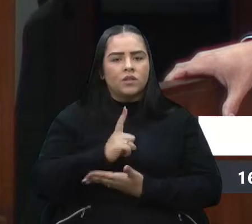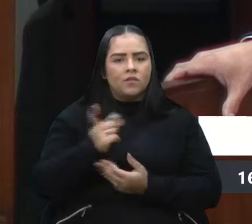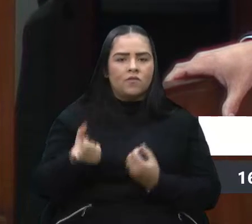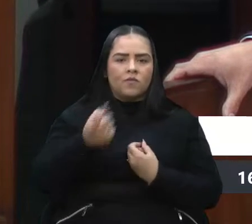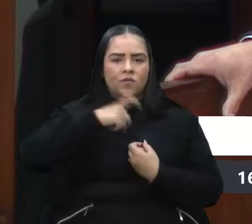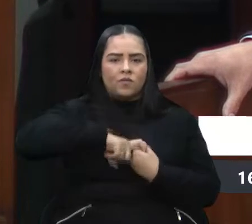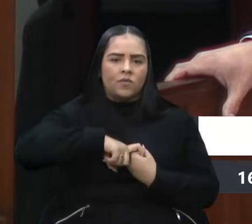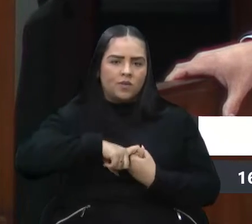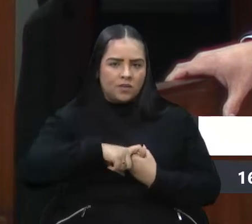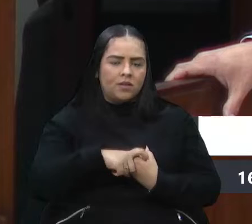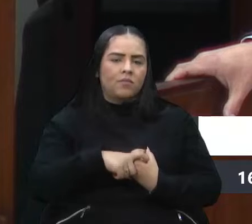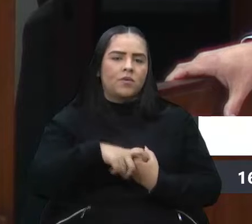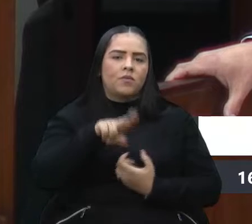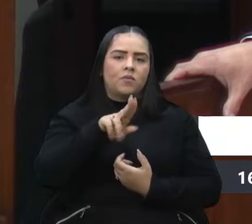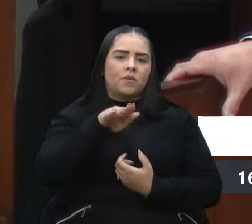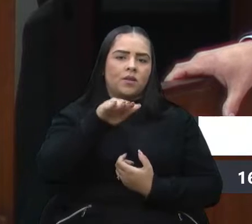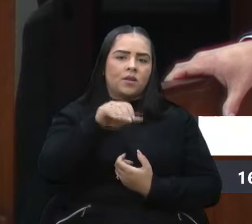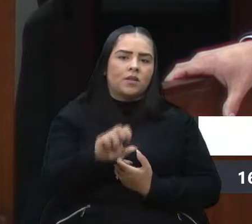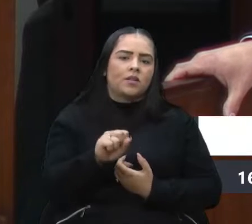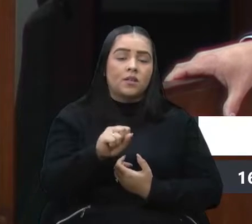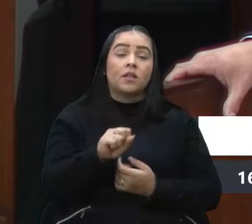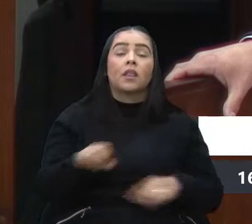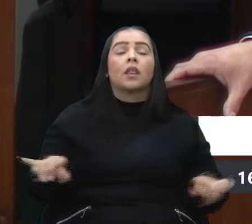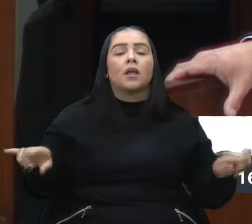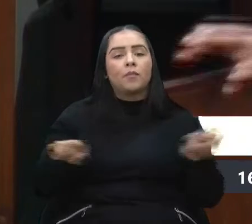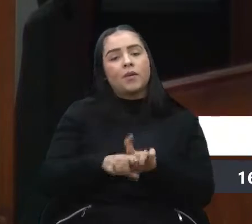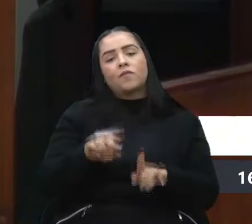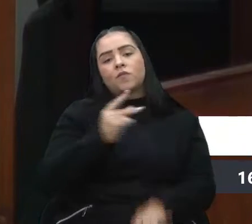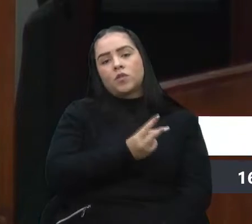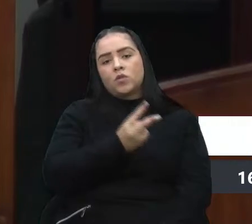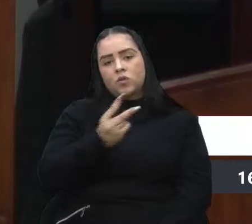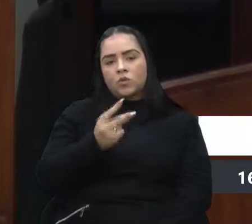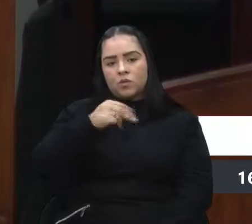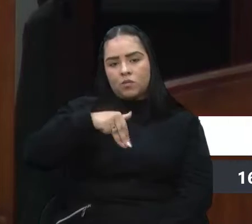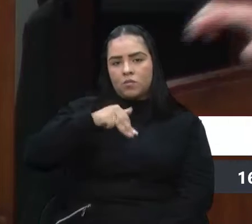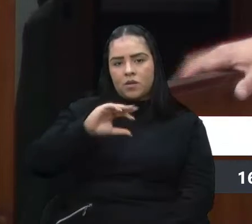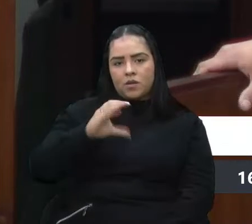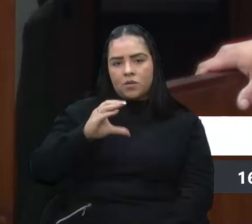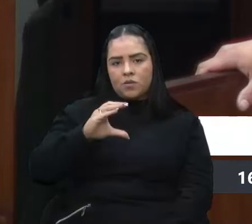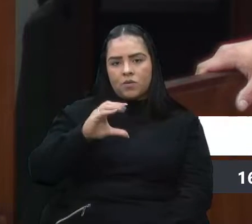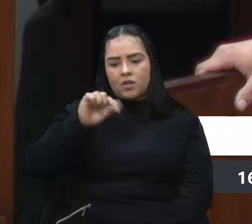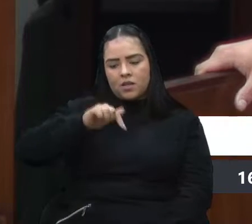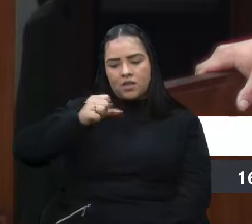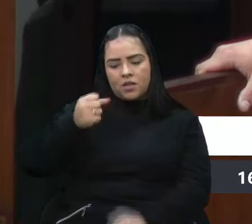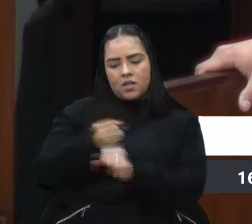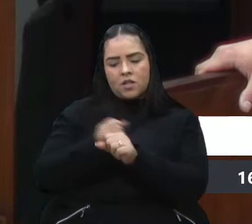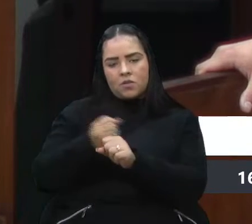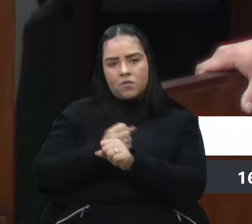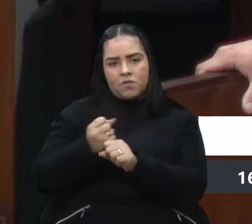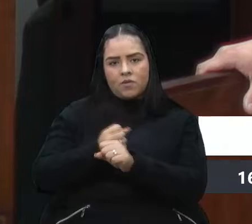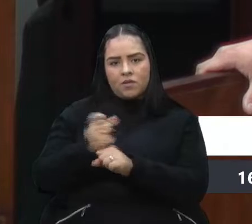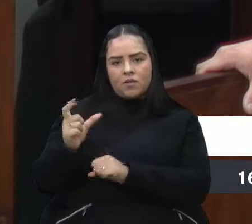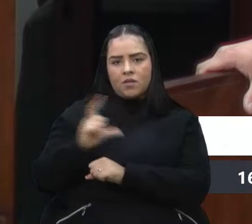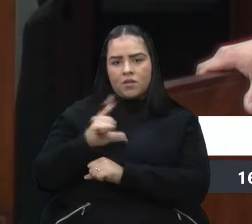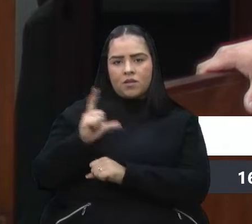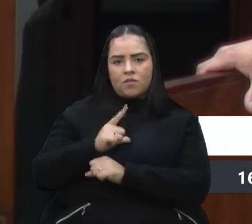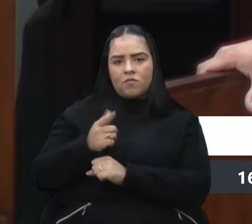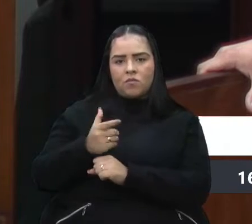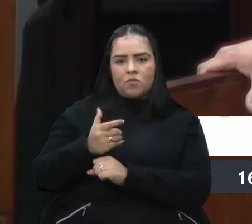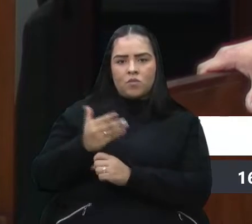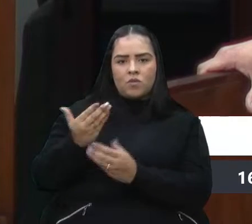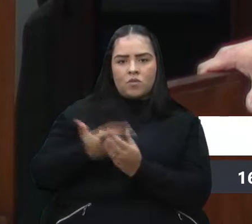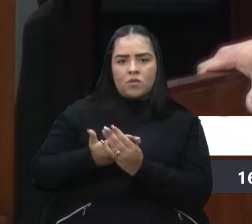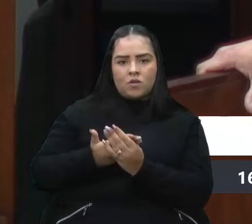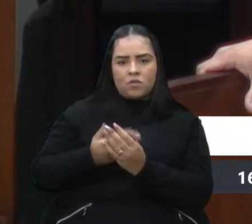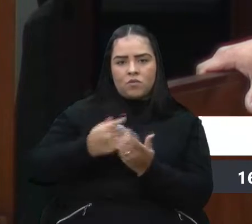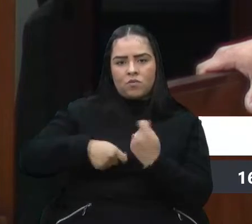da unidade para a UBS. Assim, em 22 de março deste ano, protocolei o processo administrativo na